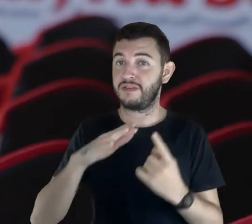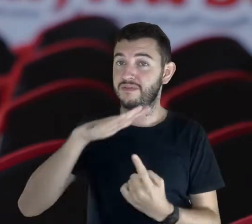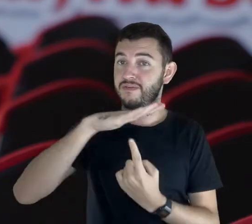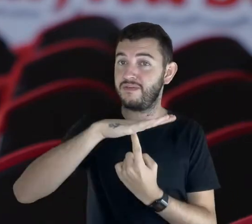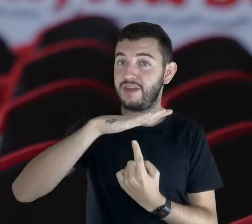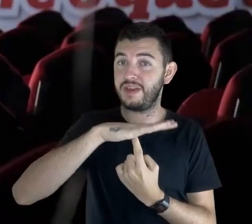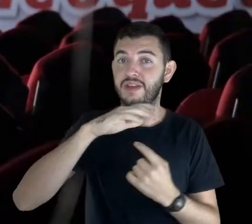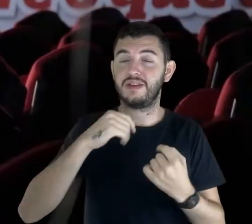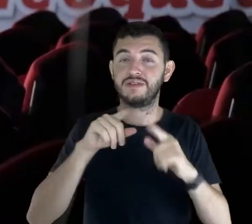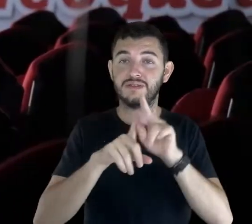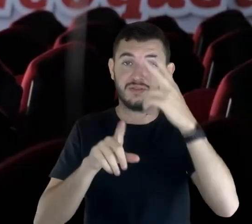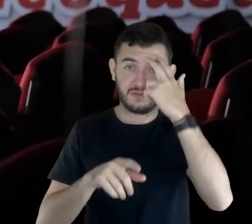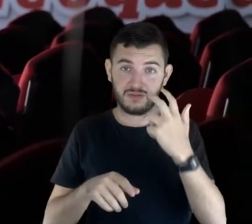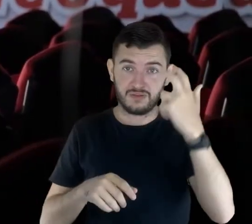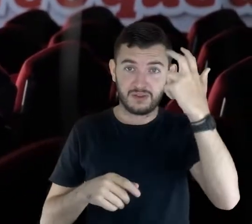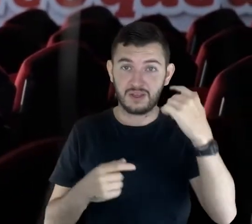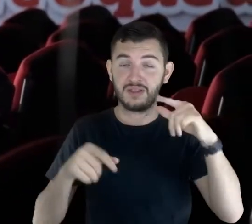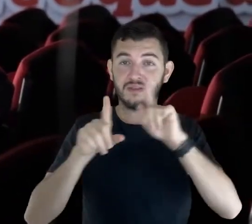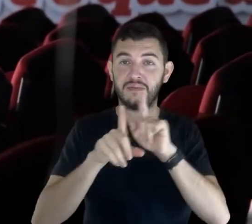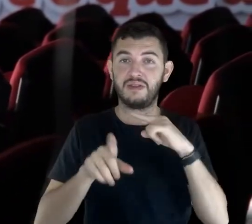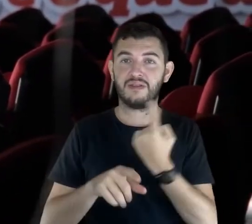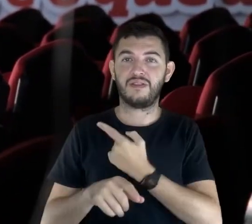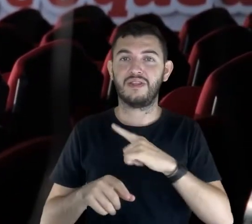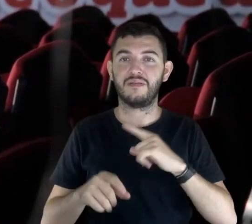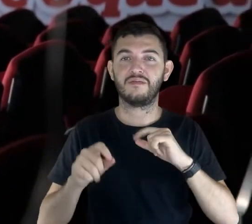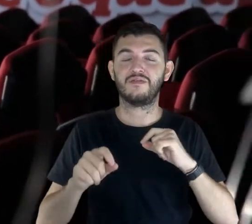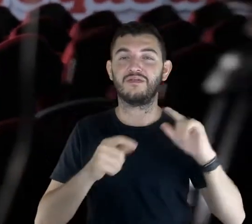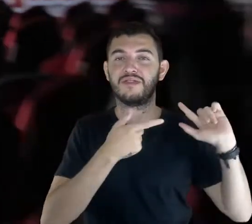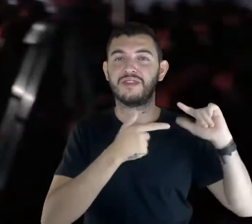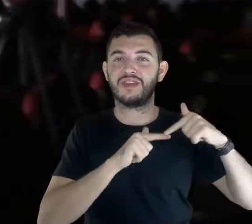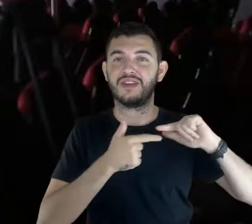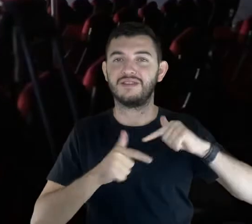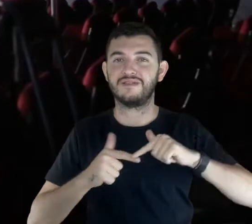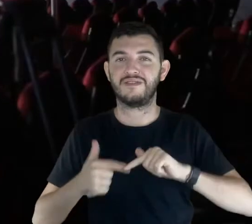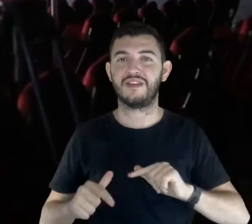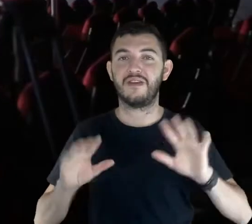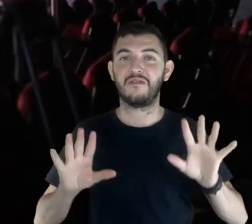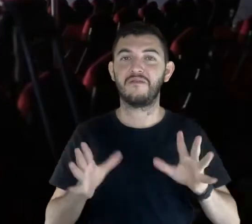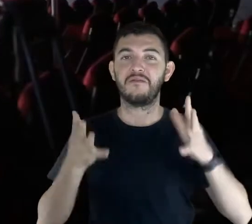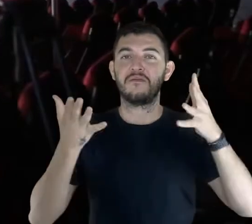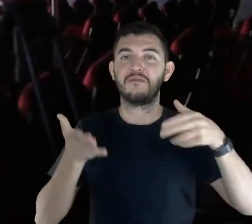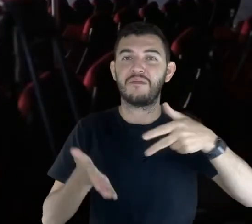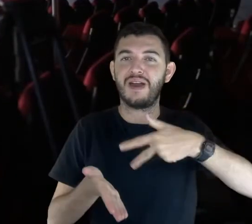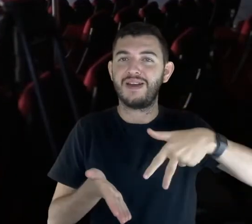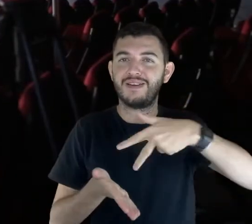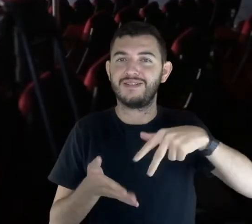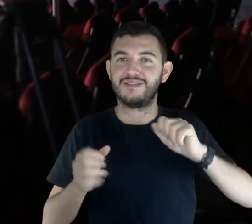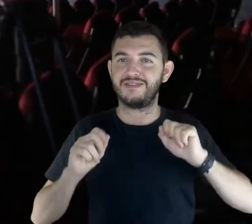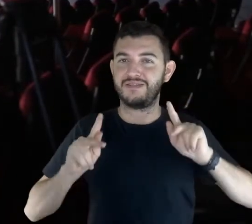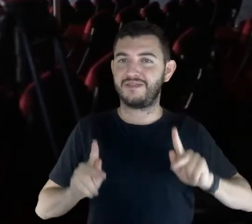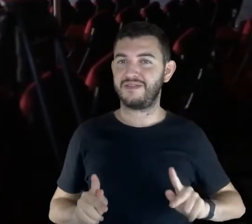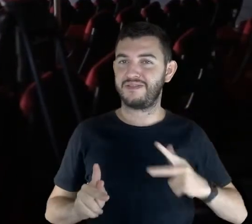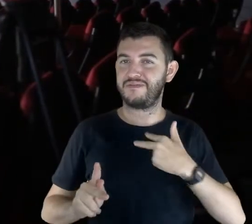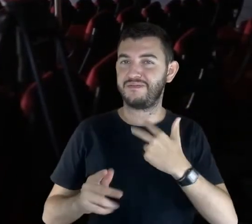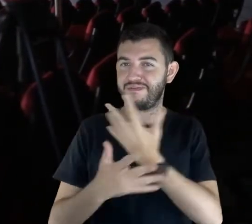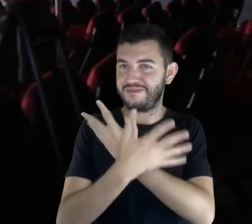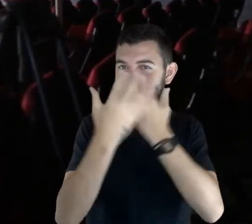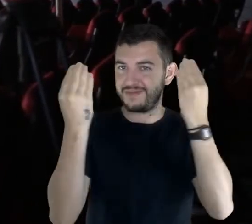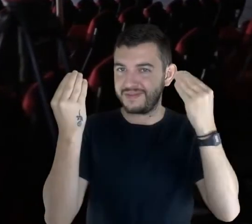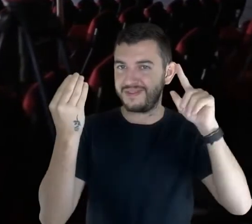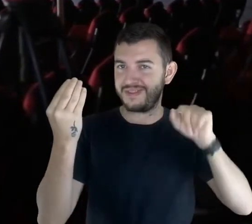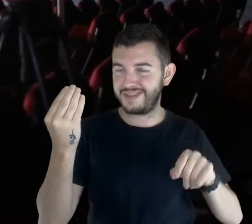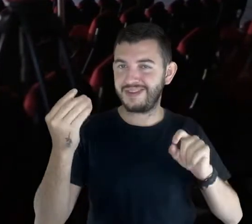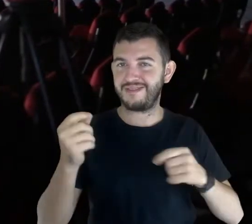culturais e nós temos também o tradicional baile dos aposentados, que eu não poderia deixar de citar aqui,